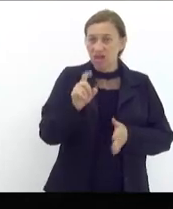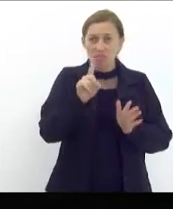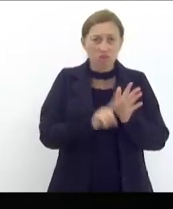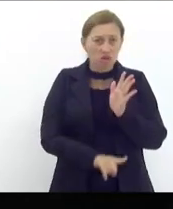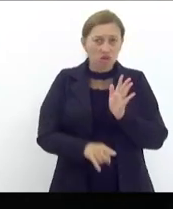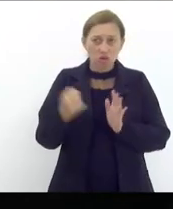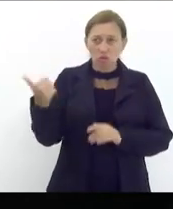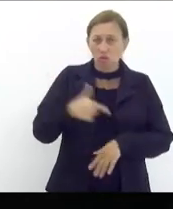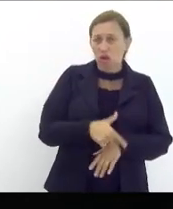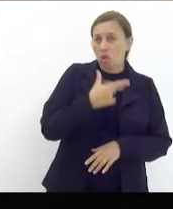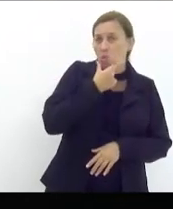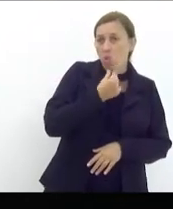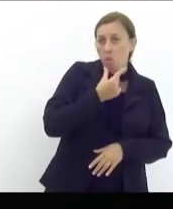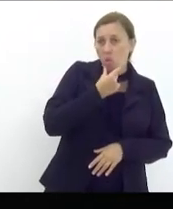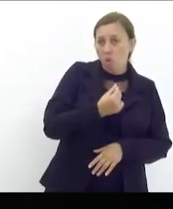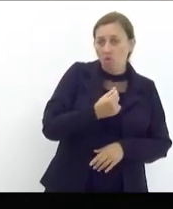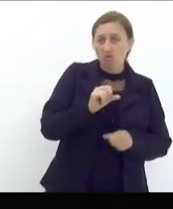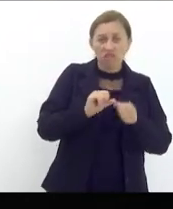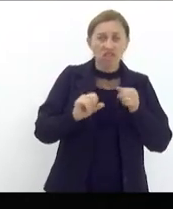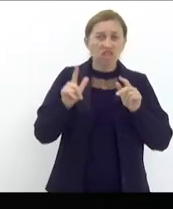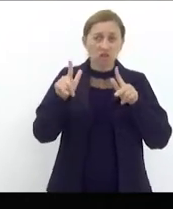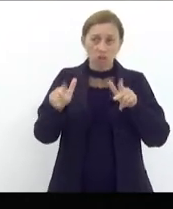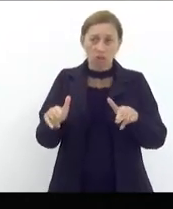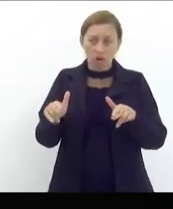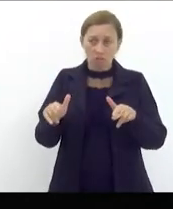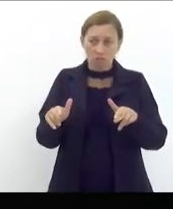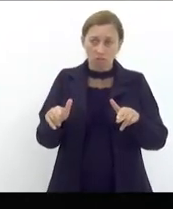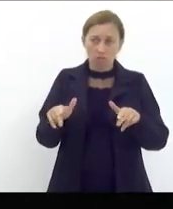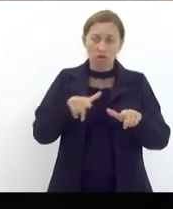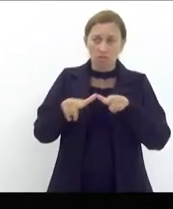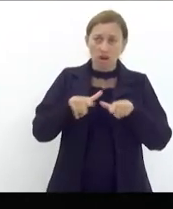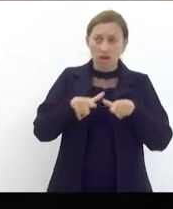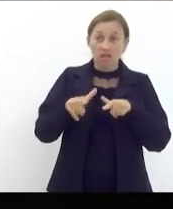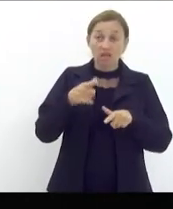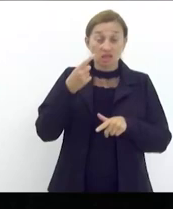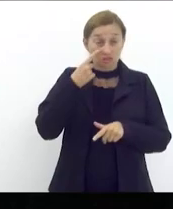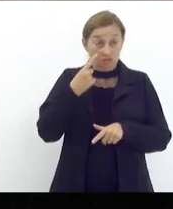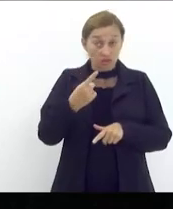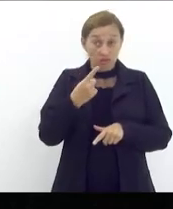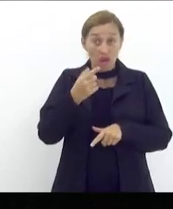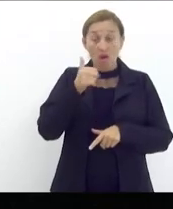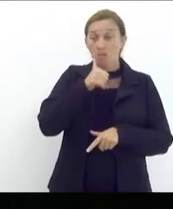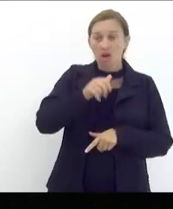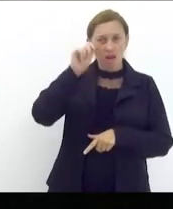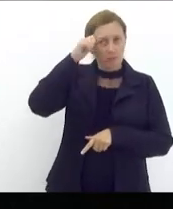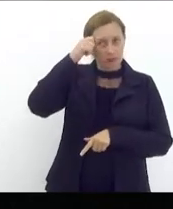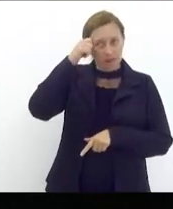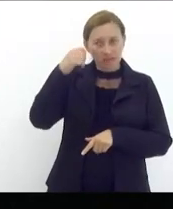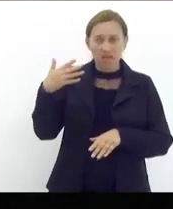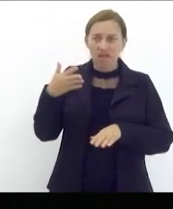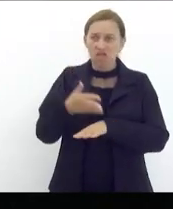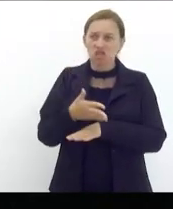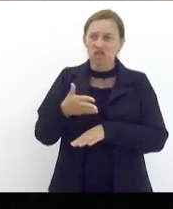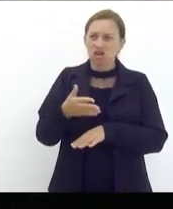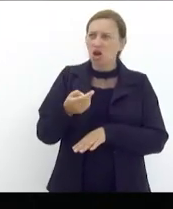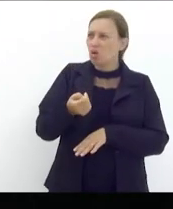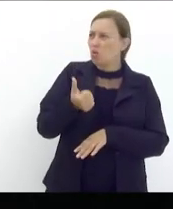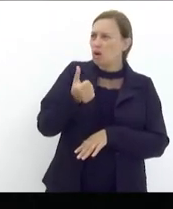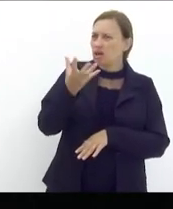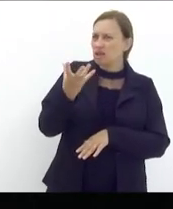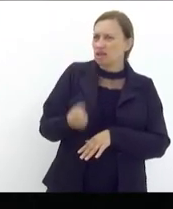do que um homem e fazendo a mesma função se a gente olha uma mulher preta por exemplo ela chega a quase receber